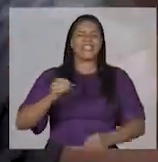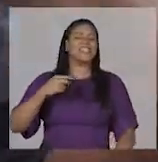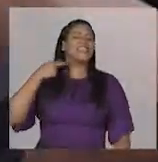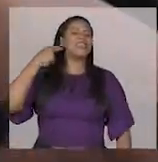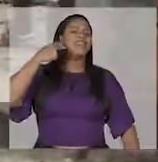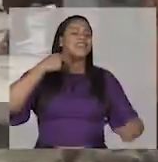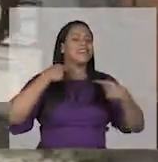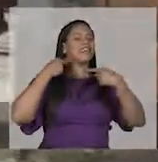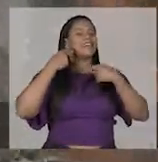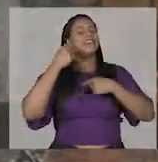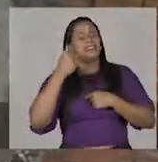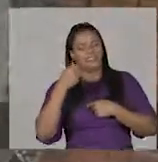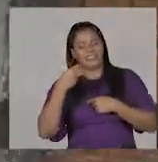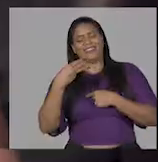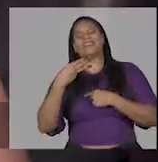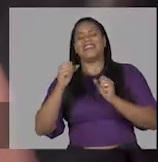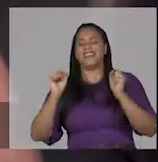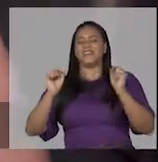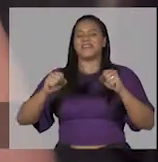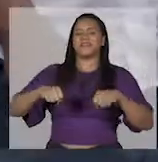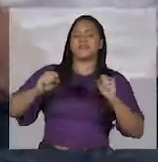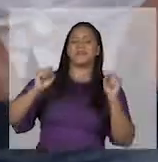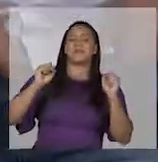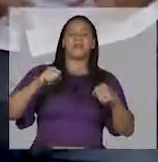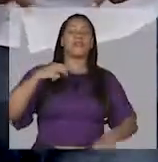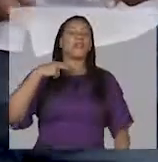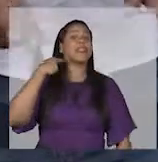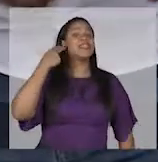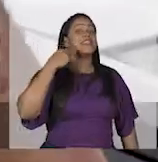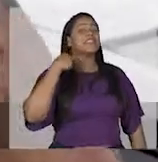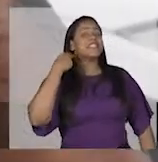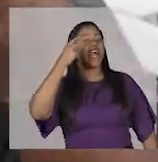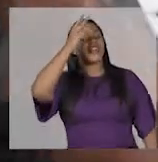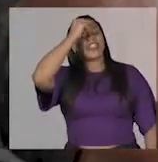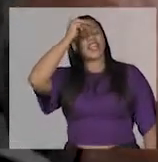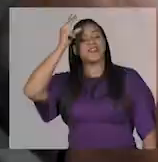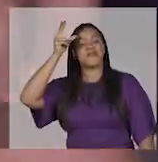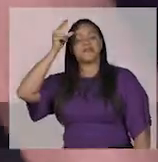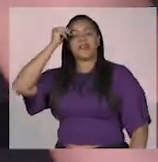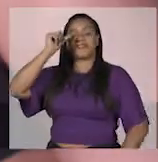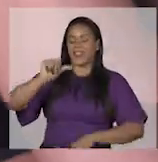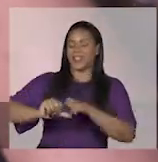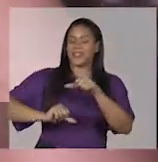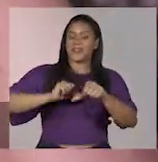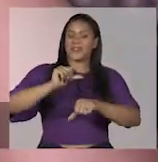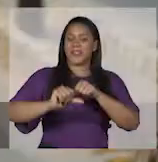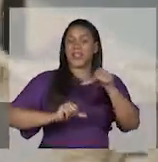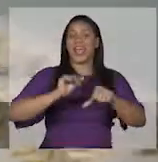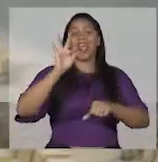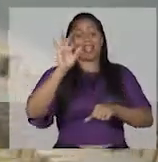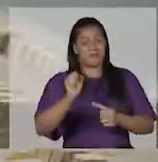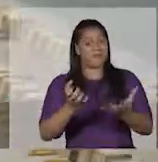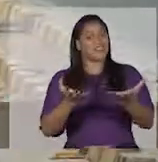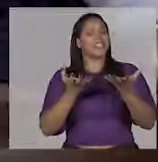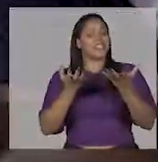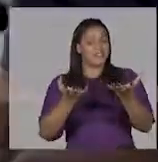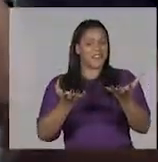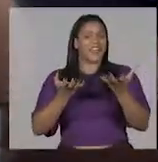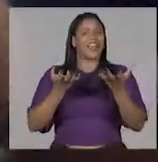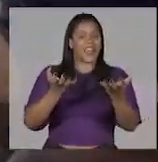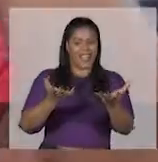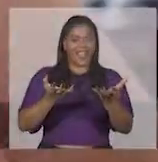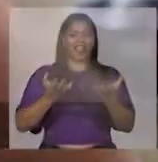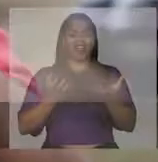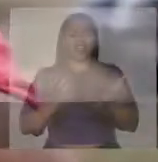Zeneto é 13 3 Zezé Zeneto o prefeito Essa é a